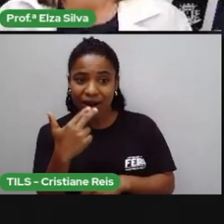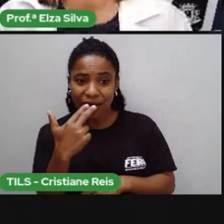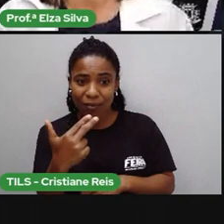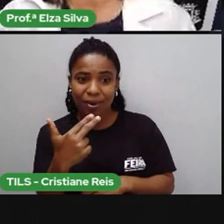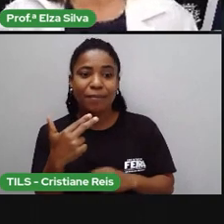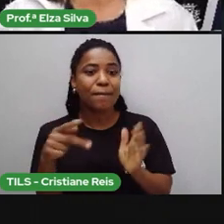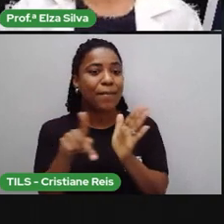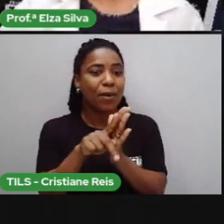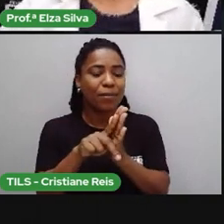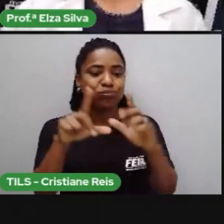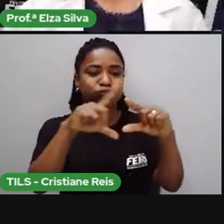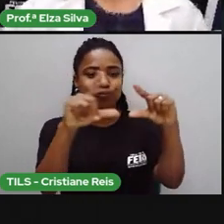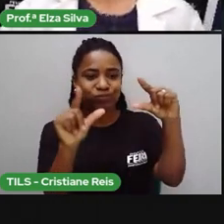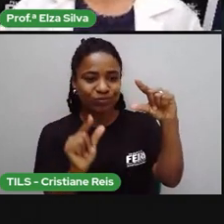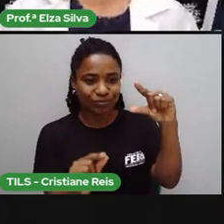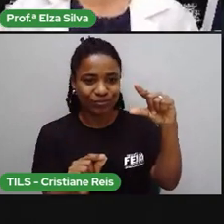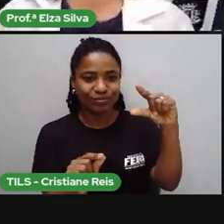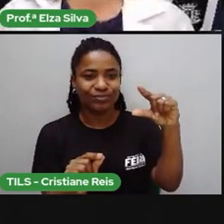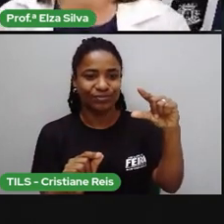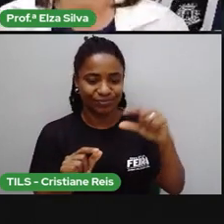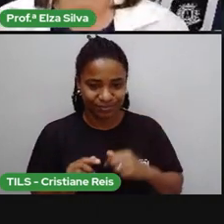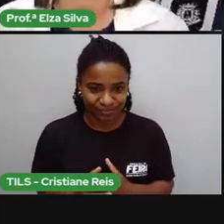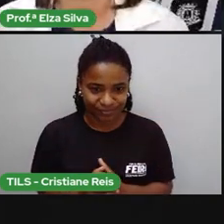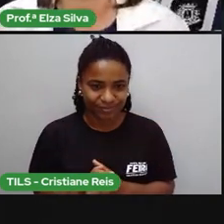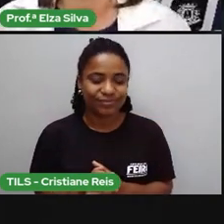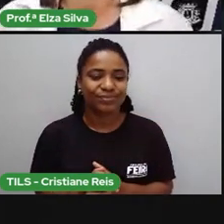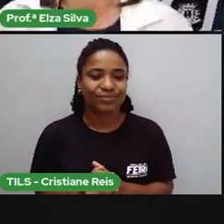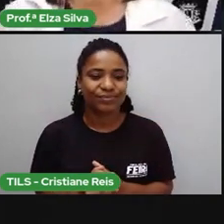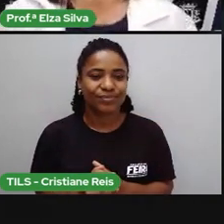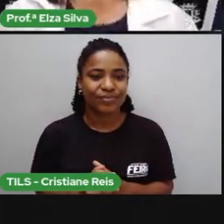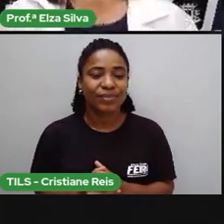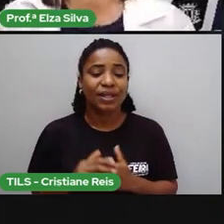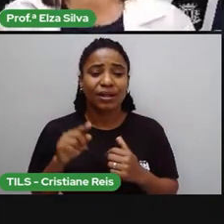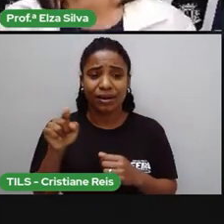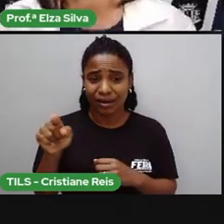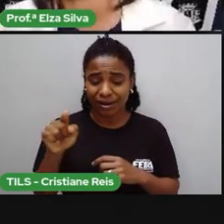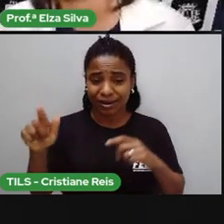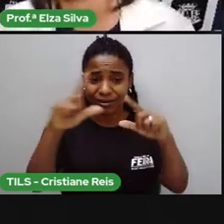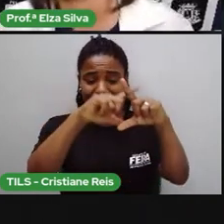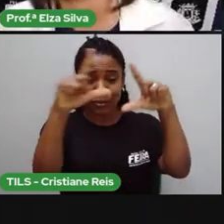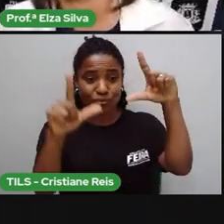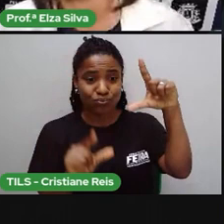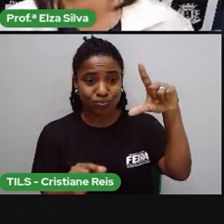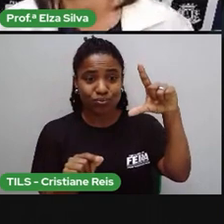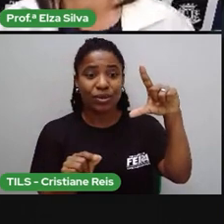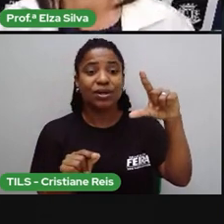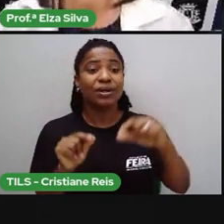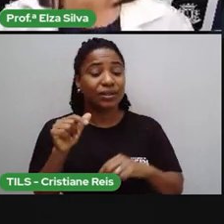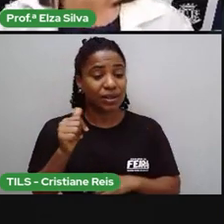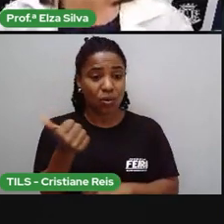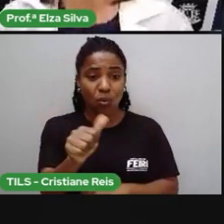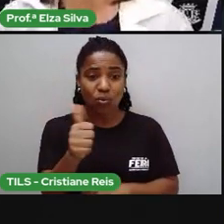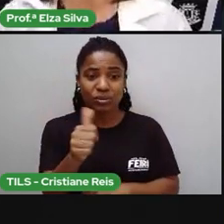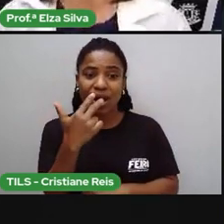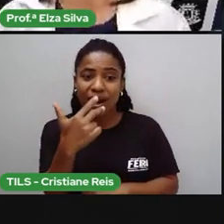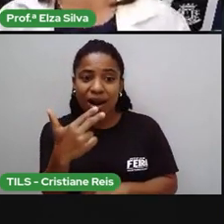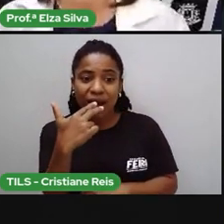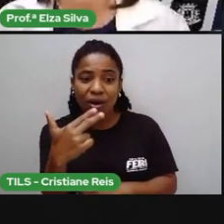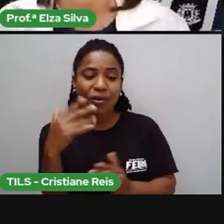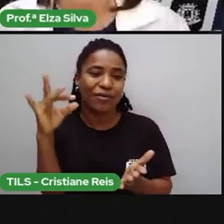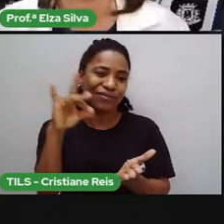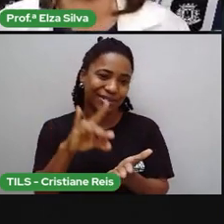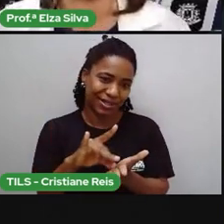Então, como eu disse, fazendo a leitura do texto, a África do Sul tem 11 línguas oficiais e uma população